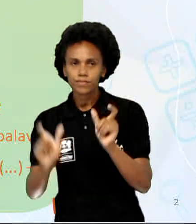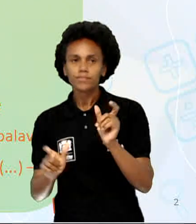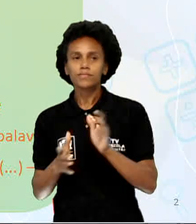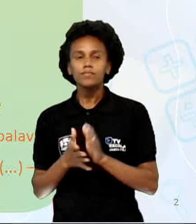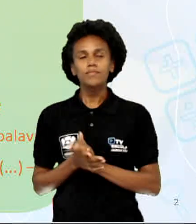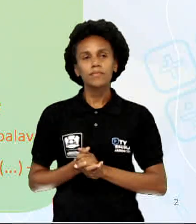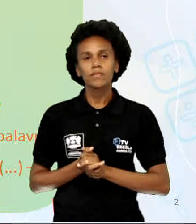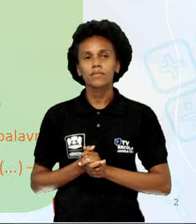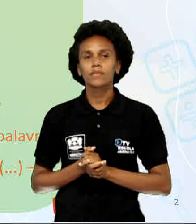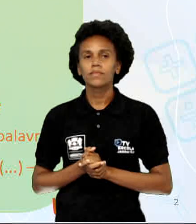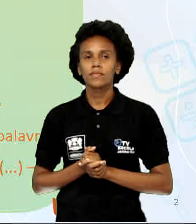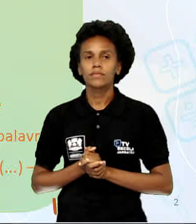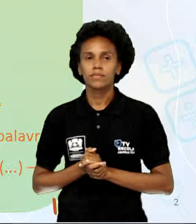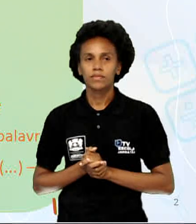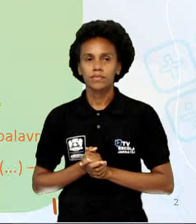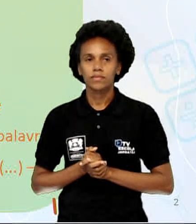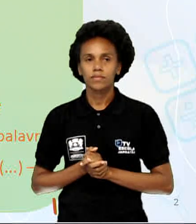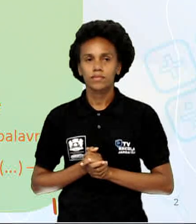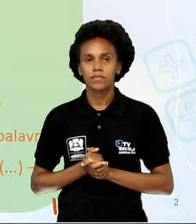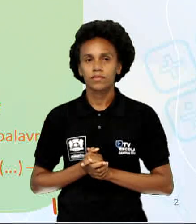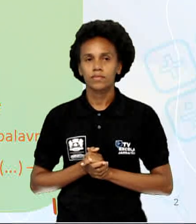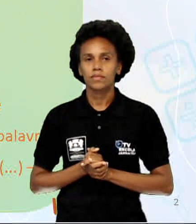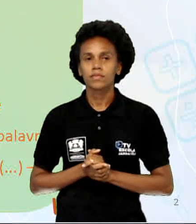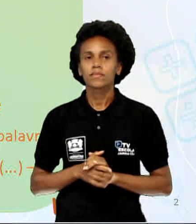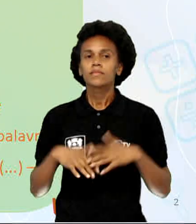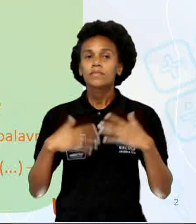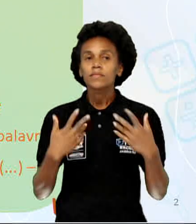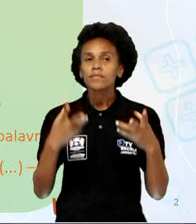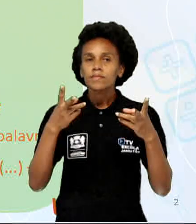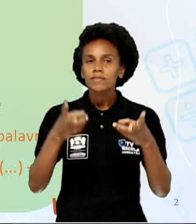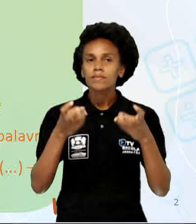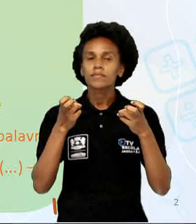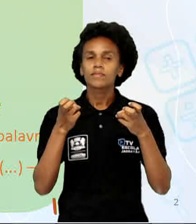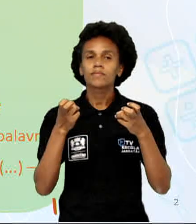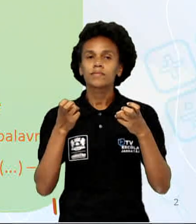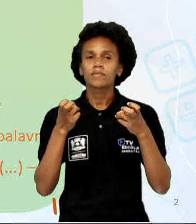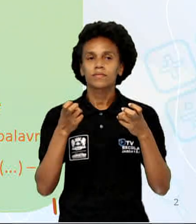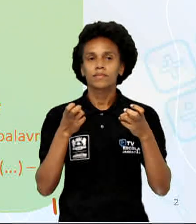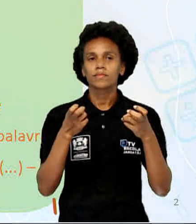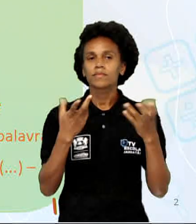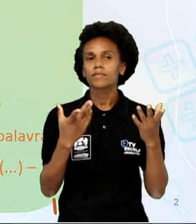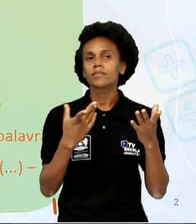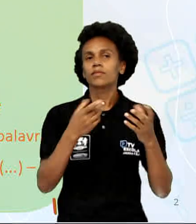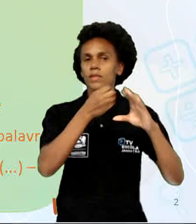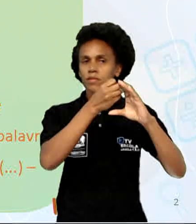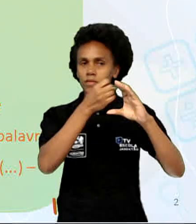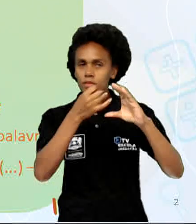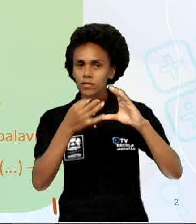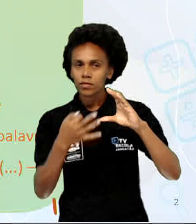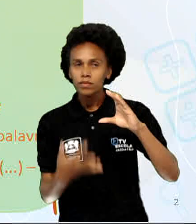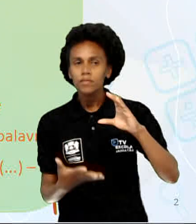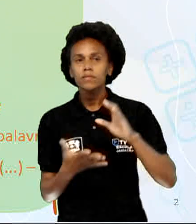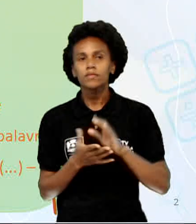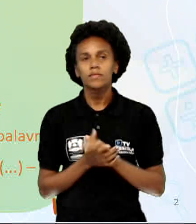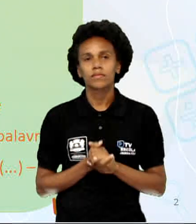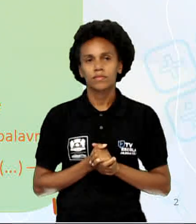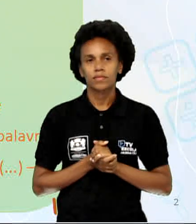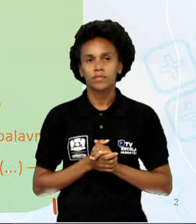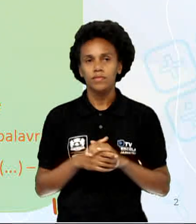e justifique-as. Observe as pontuações que estão em destaque aqui de azul no trecho do texto.